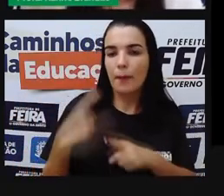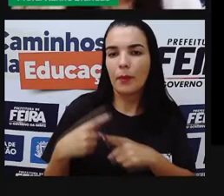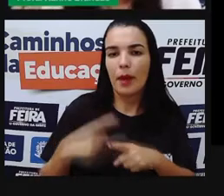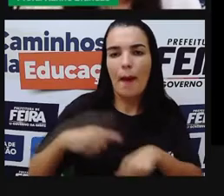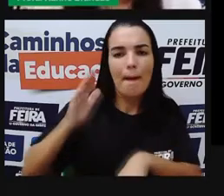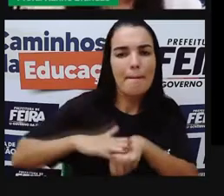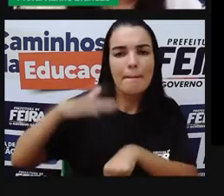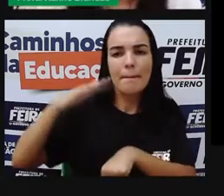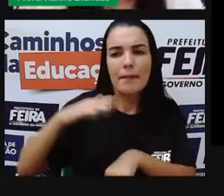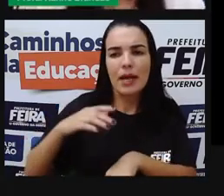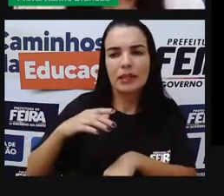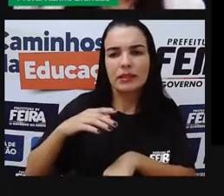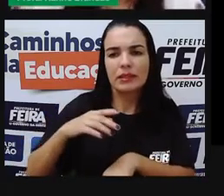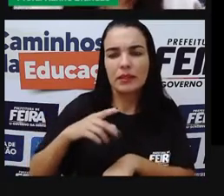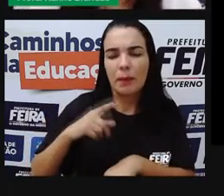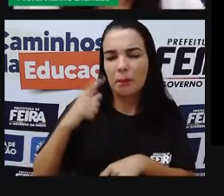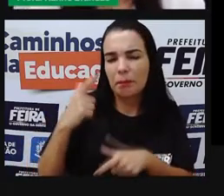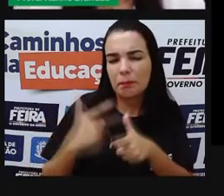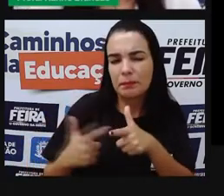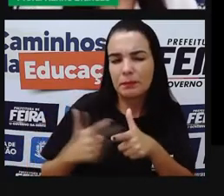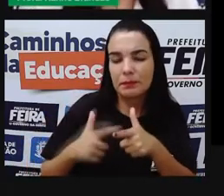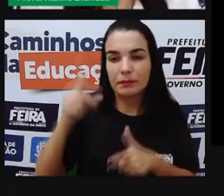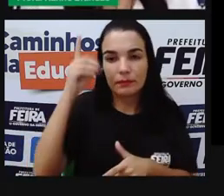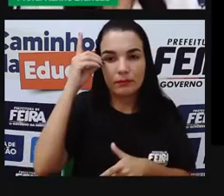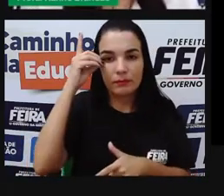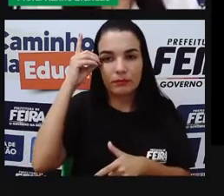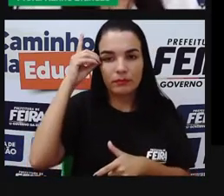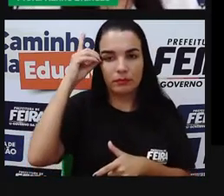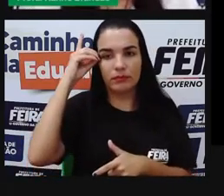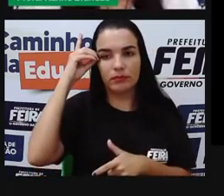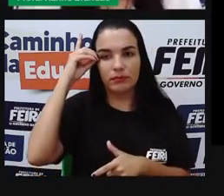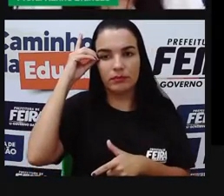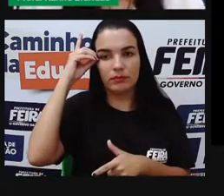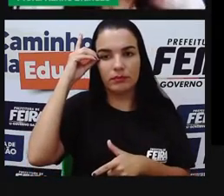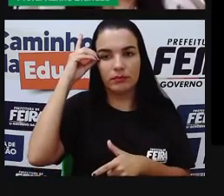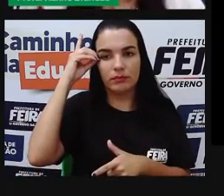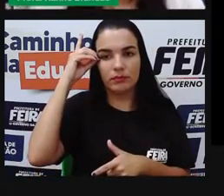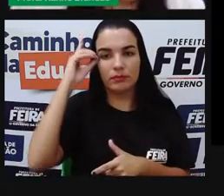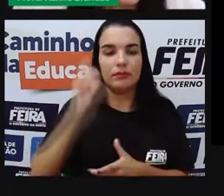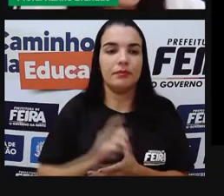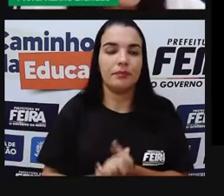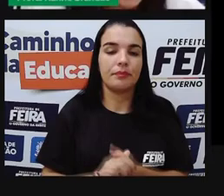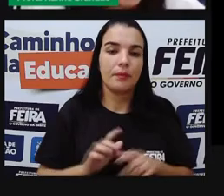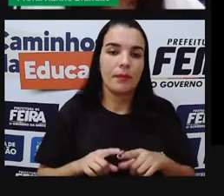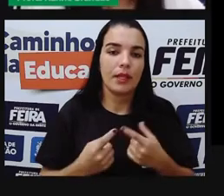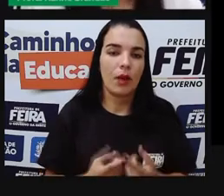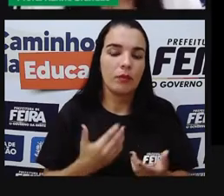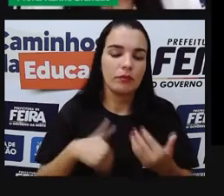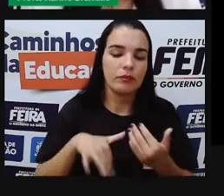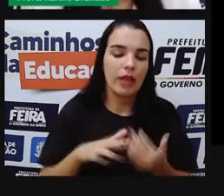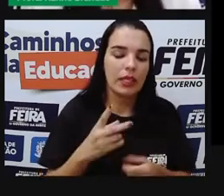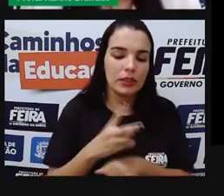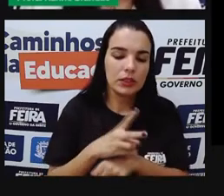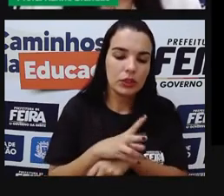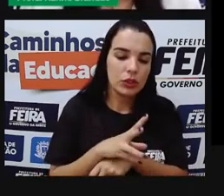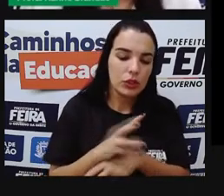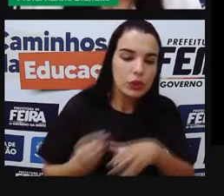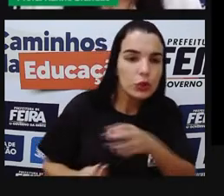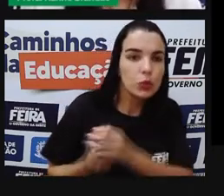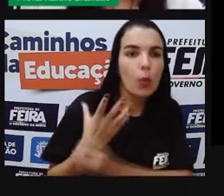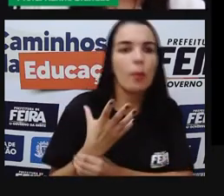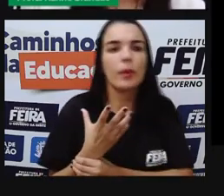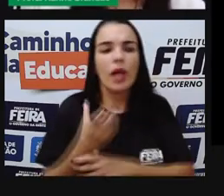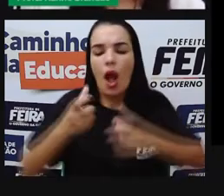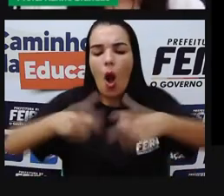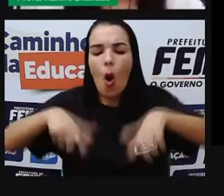O isso quer dizer? O que a gente vai falar hoje? A gente vai falar sobre a terra, né, sobre onde nós estamos no nosso universo e por que